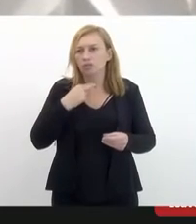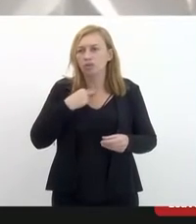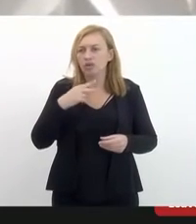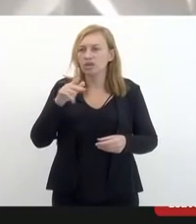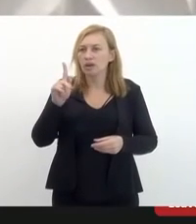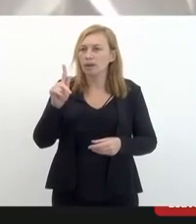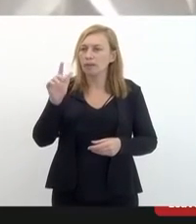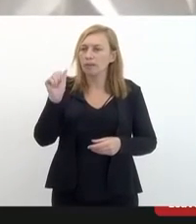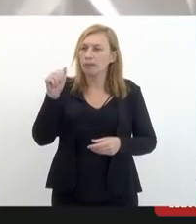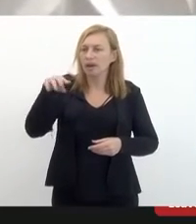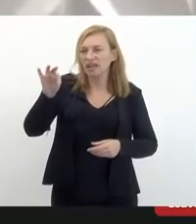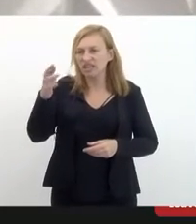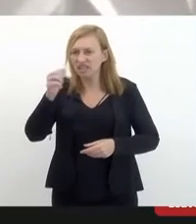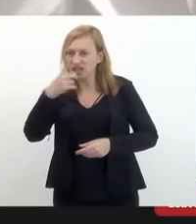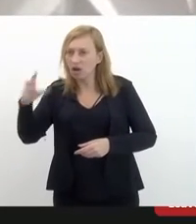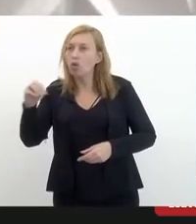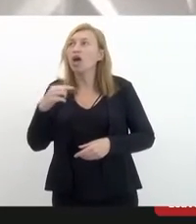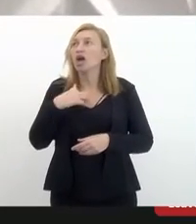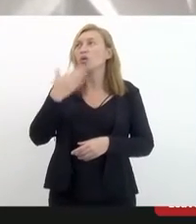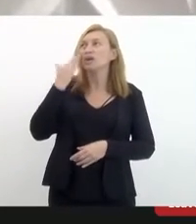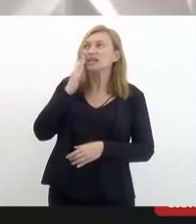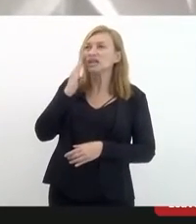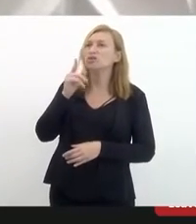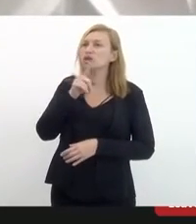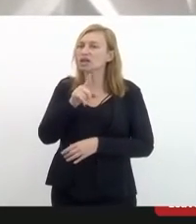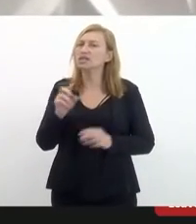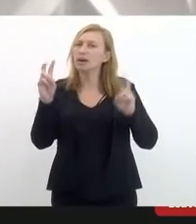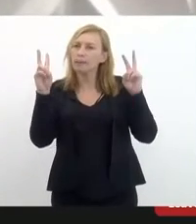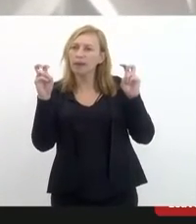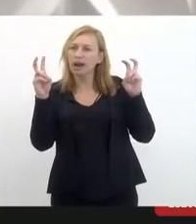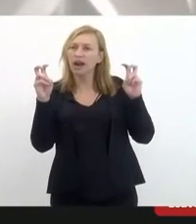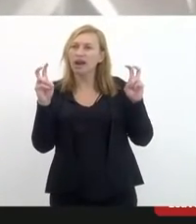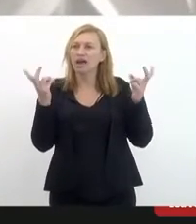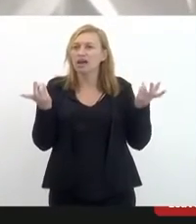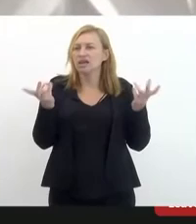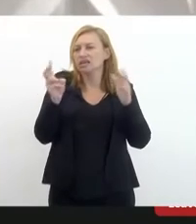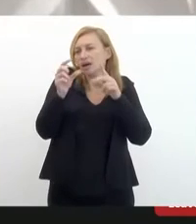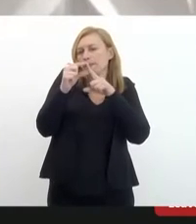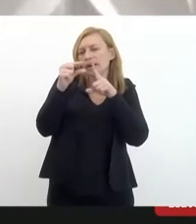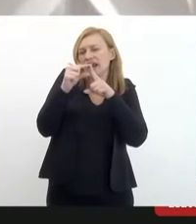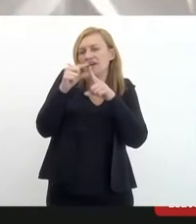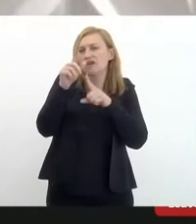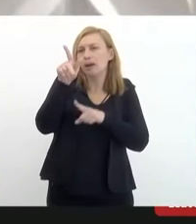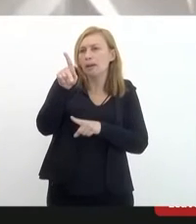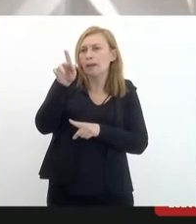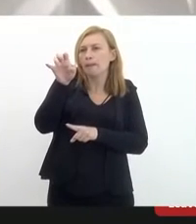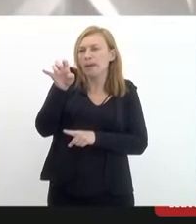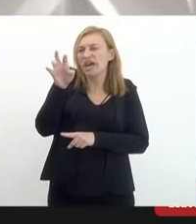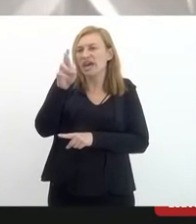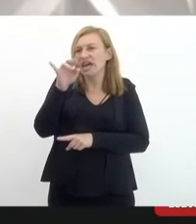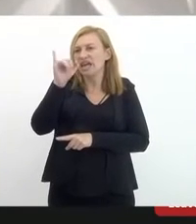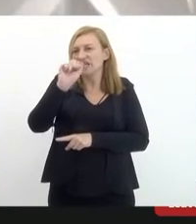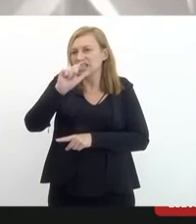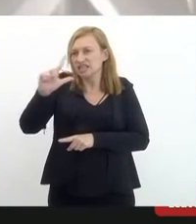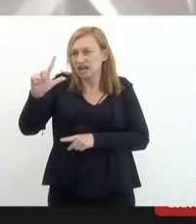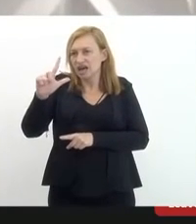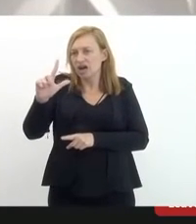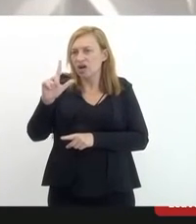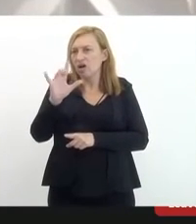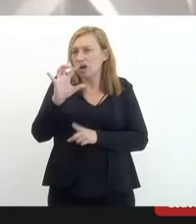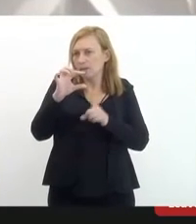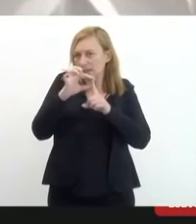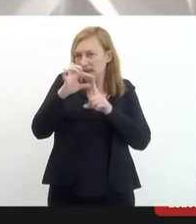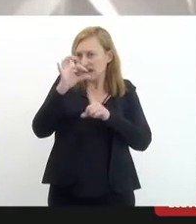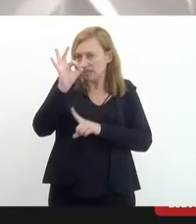um, daí porque eu entendo que esse termo pericial me parece um termo adequado, mas